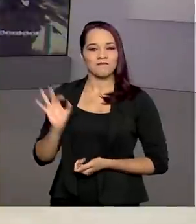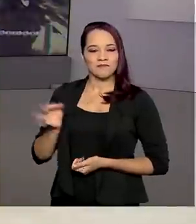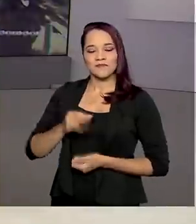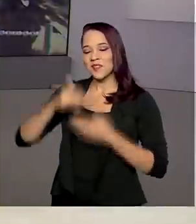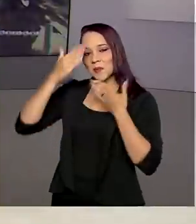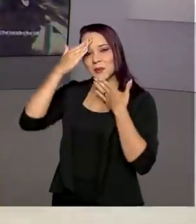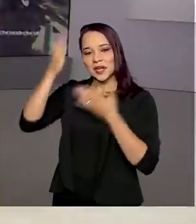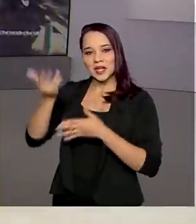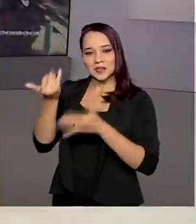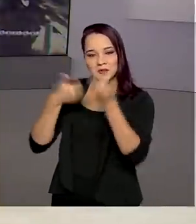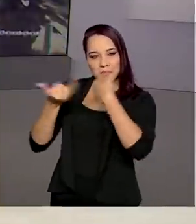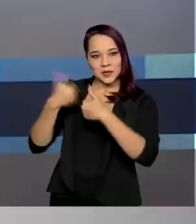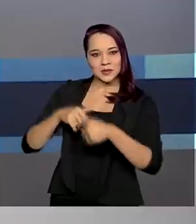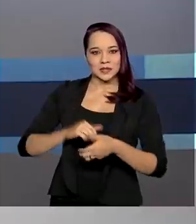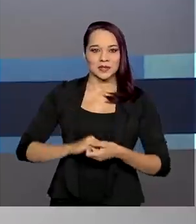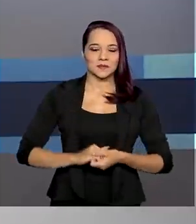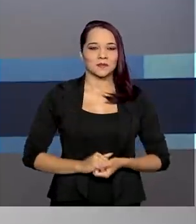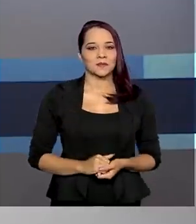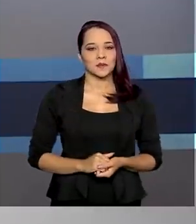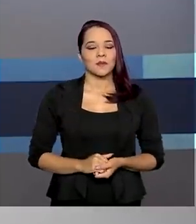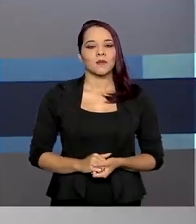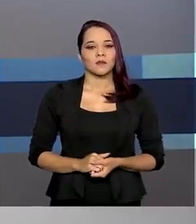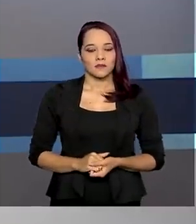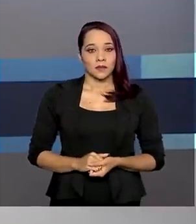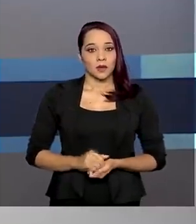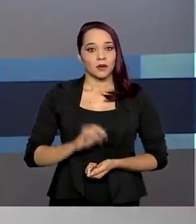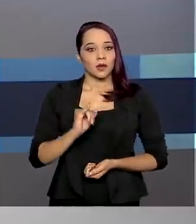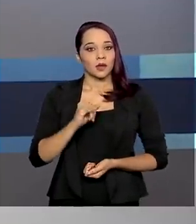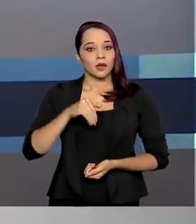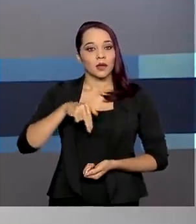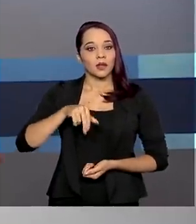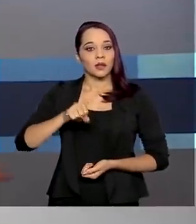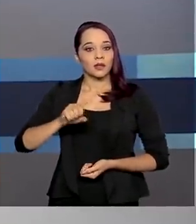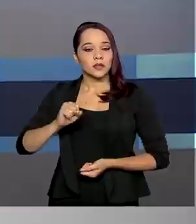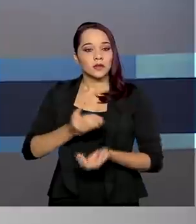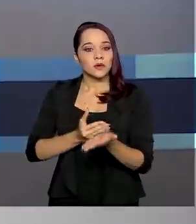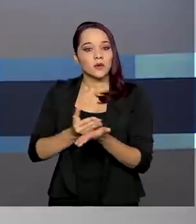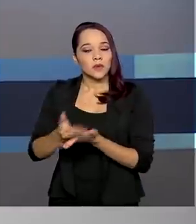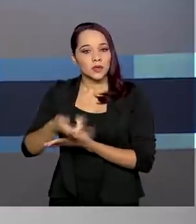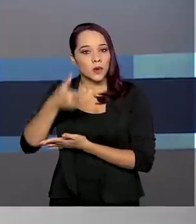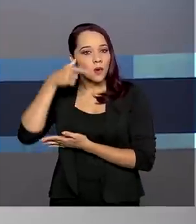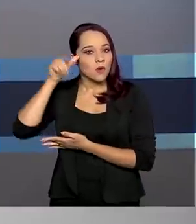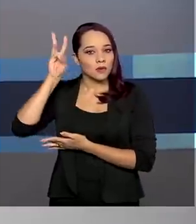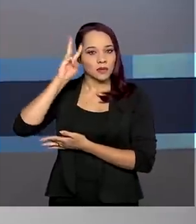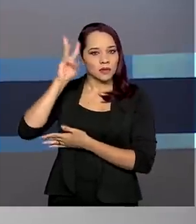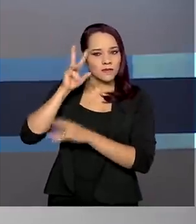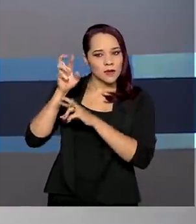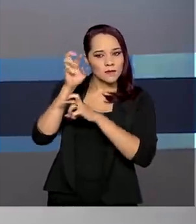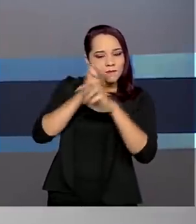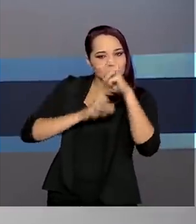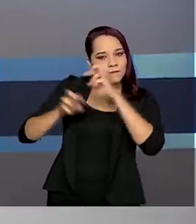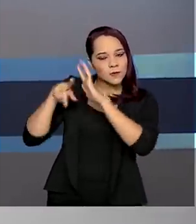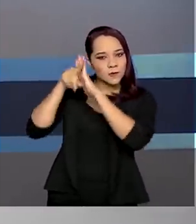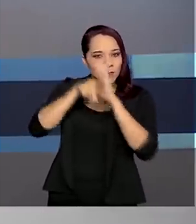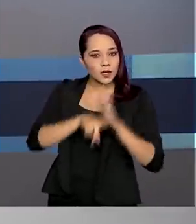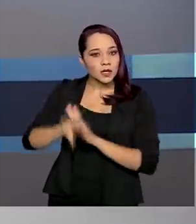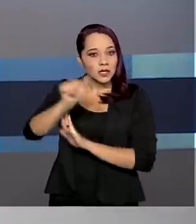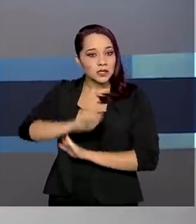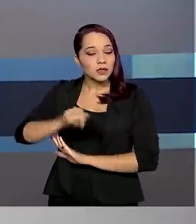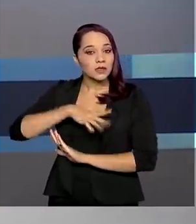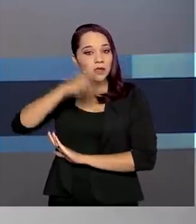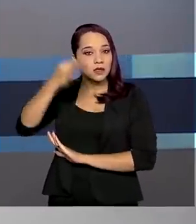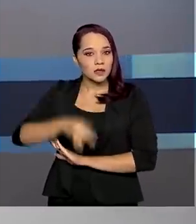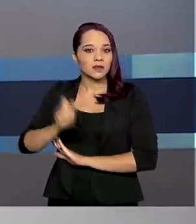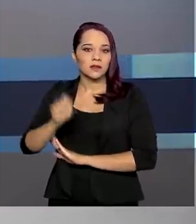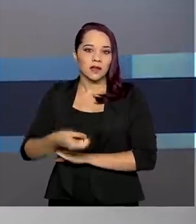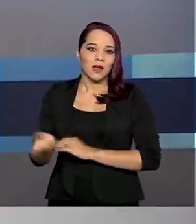Selma. Muito obrigada pelas suas informações. O INSS começou nesta terça-feira uma vistoria nas agências para garantir o